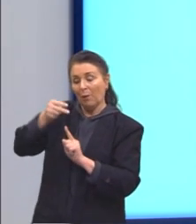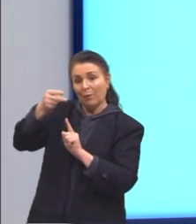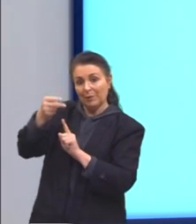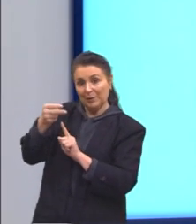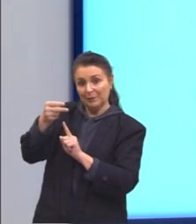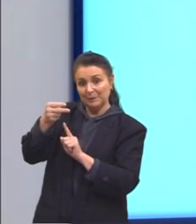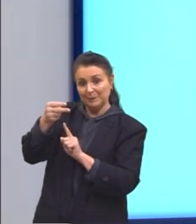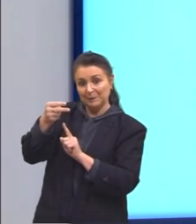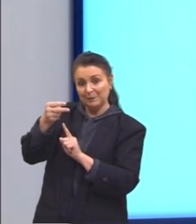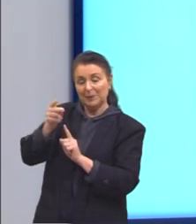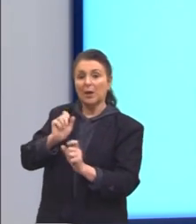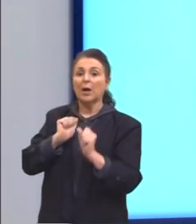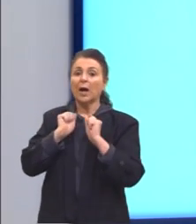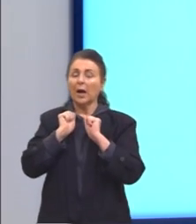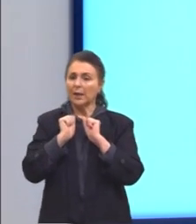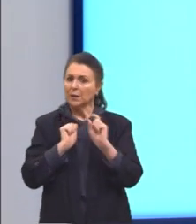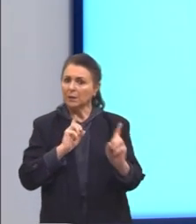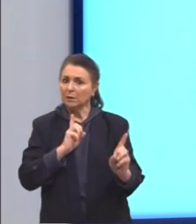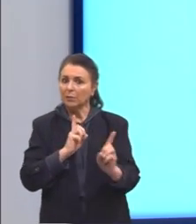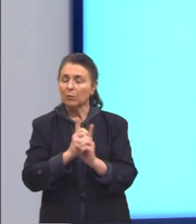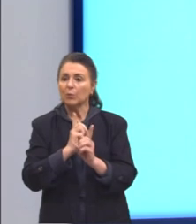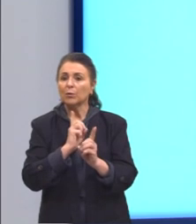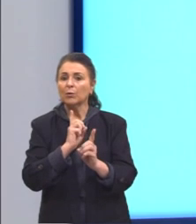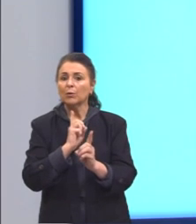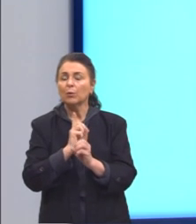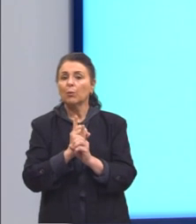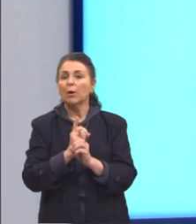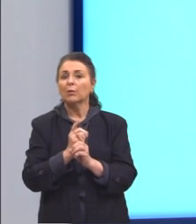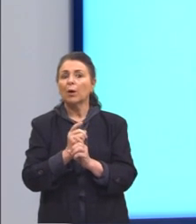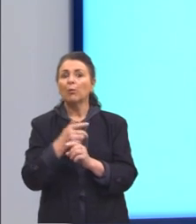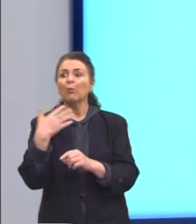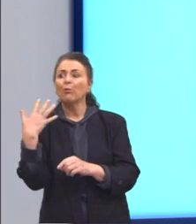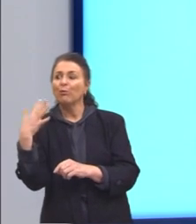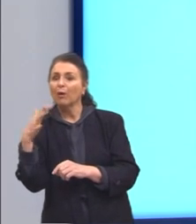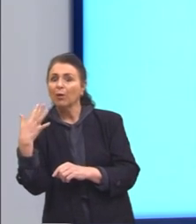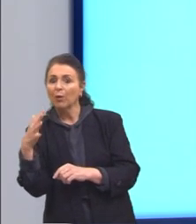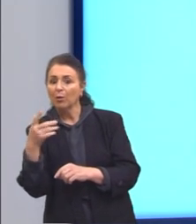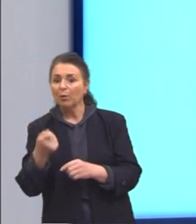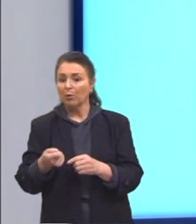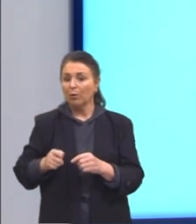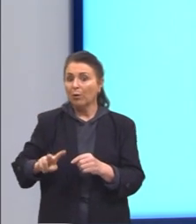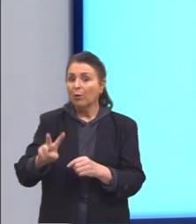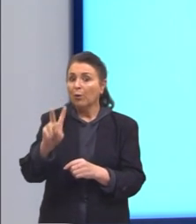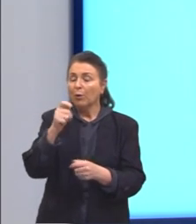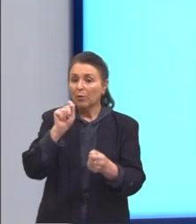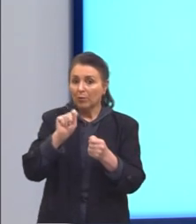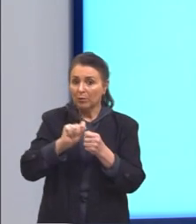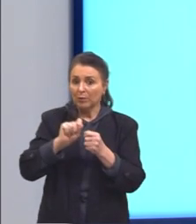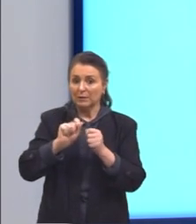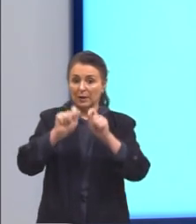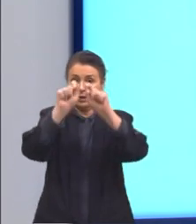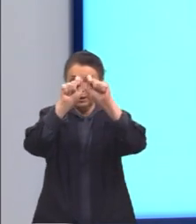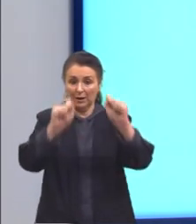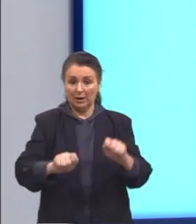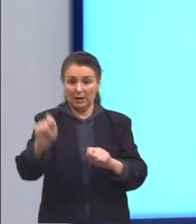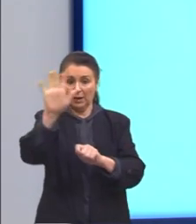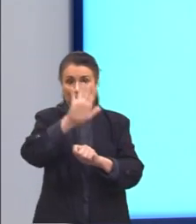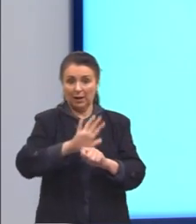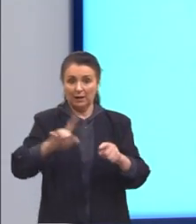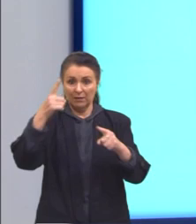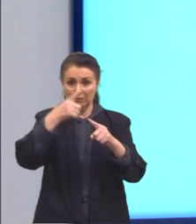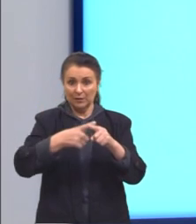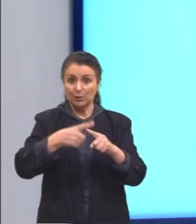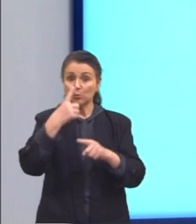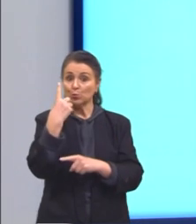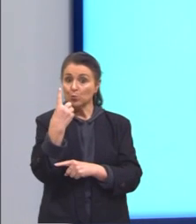Aí, nós podemos chegar, né, no custo de fabricação que seria a área vezes 1 centavo